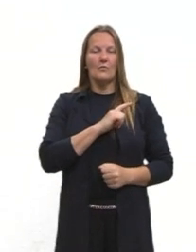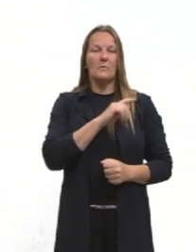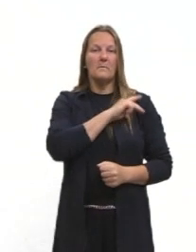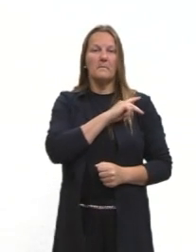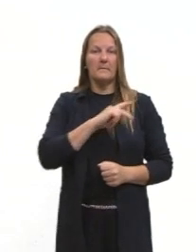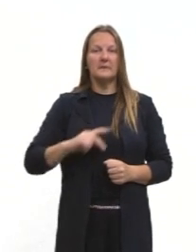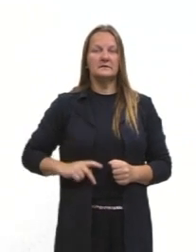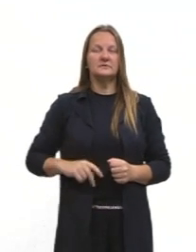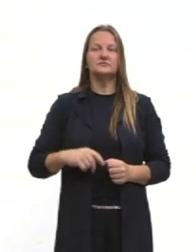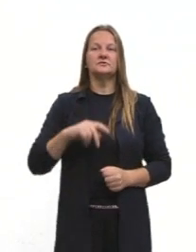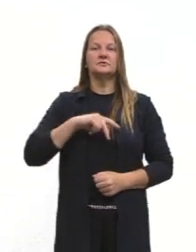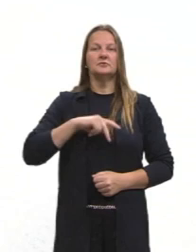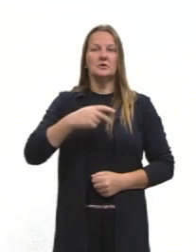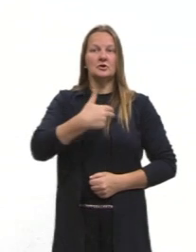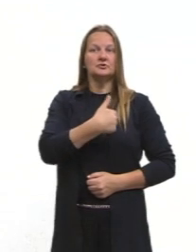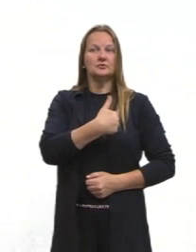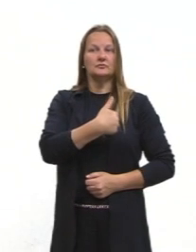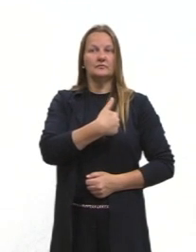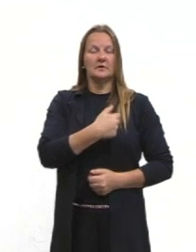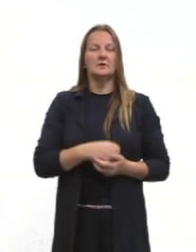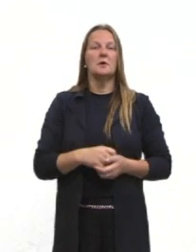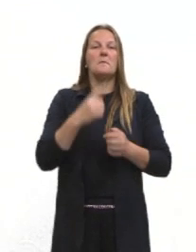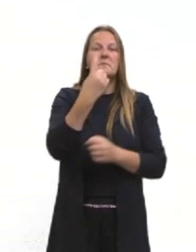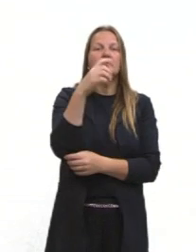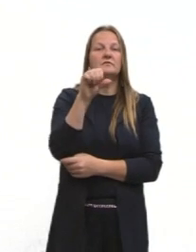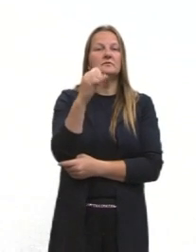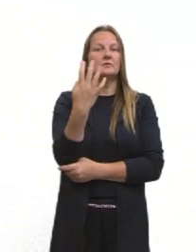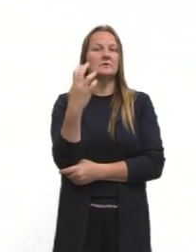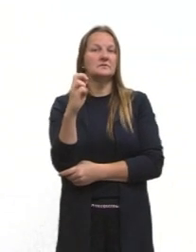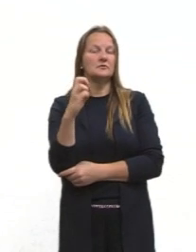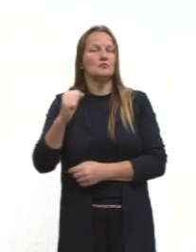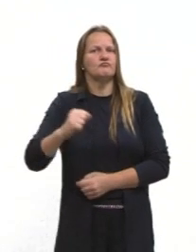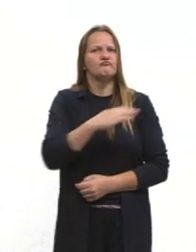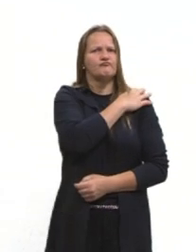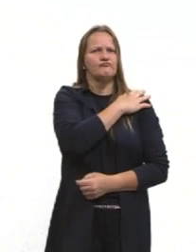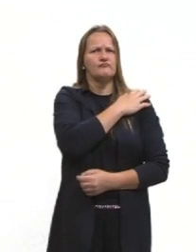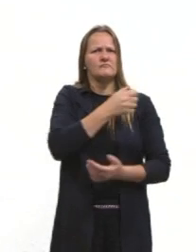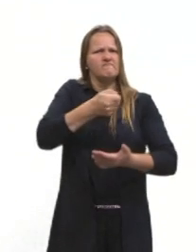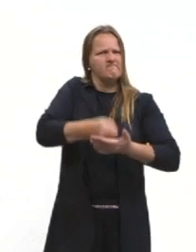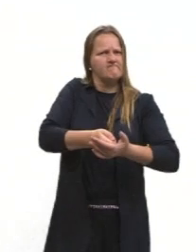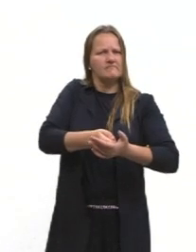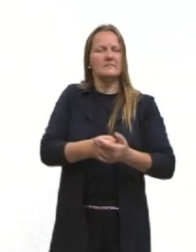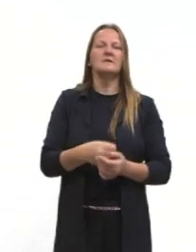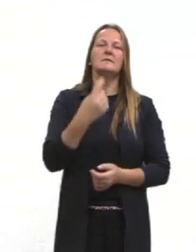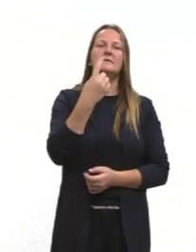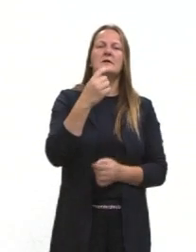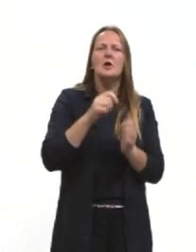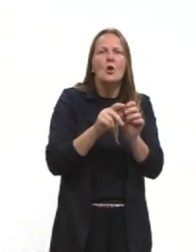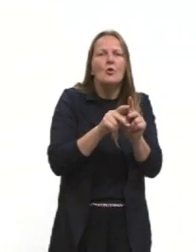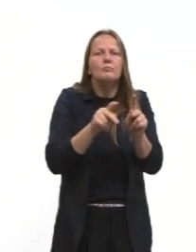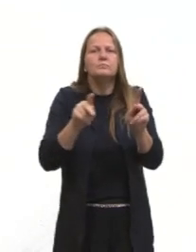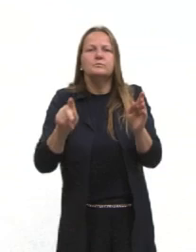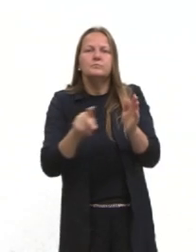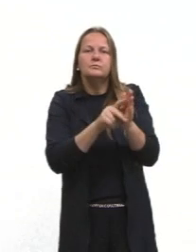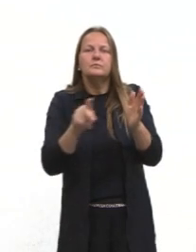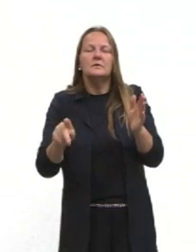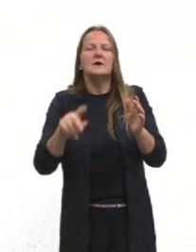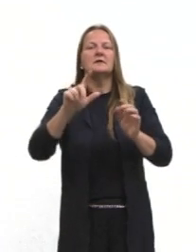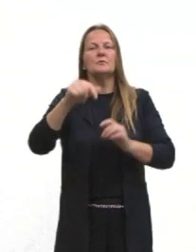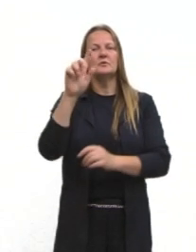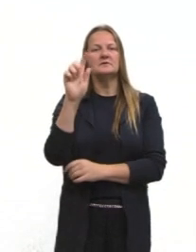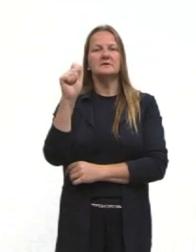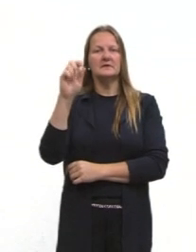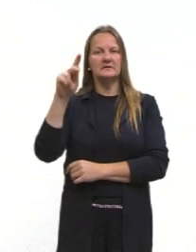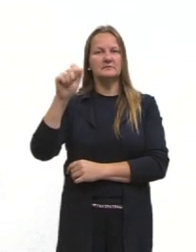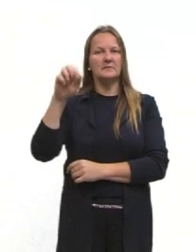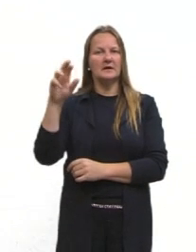1945, depois de uma ditadura muito longa, muito violenta. Depois dele vem eleito Gaspar Dutra,